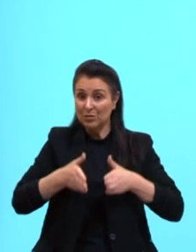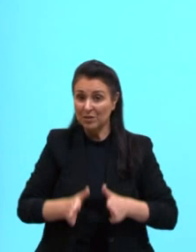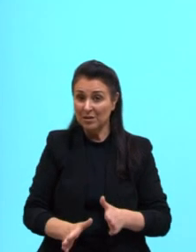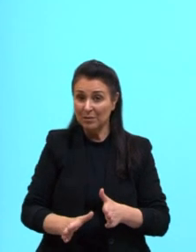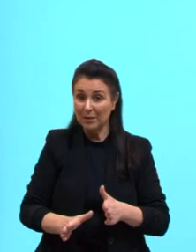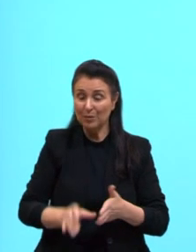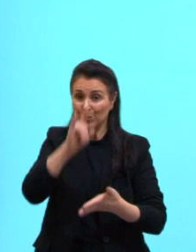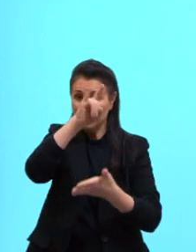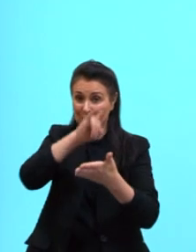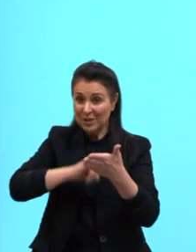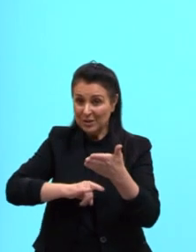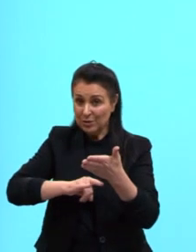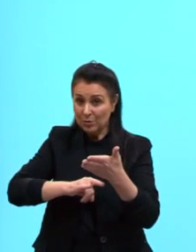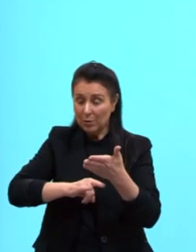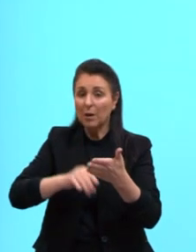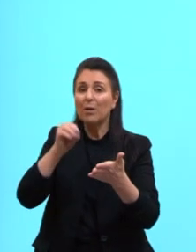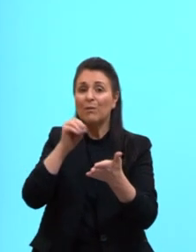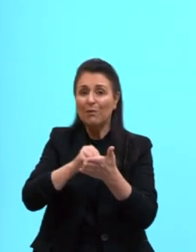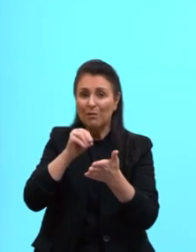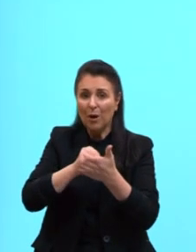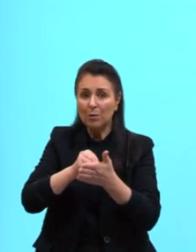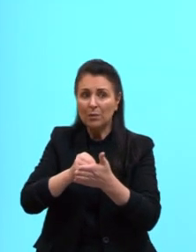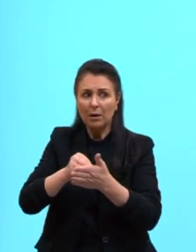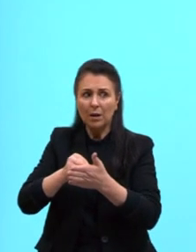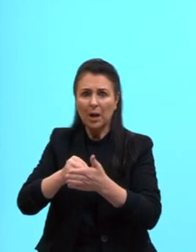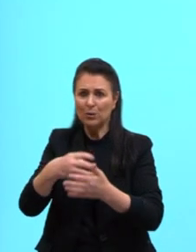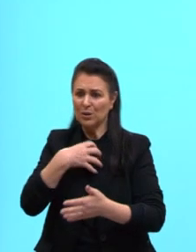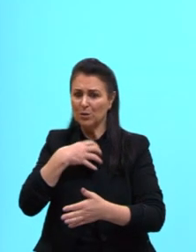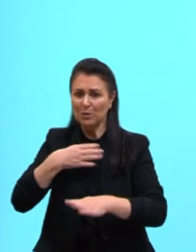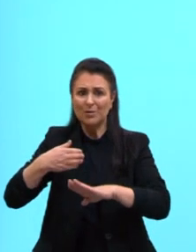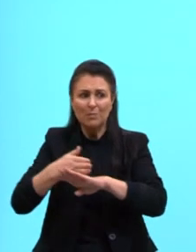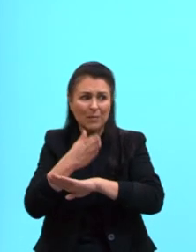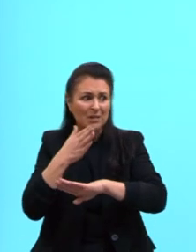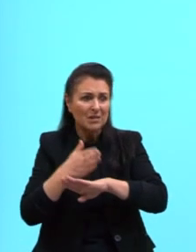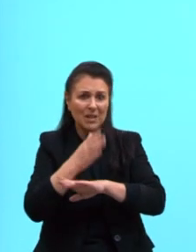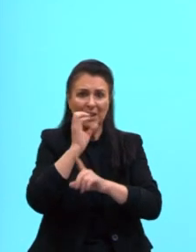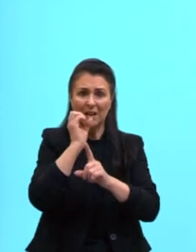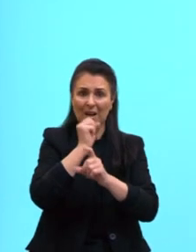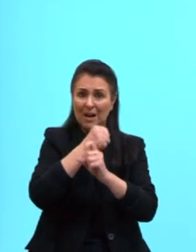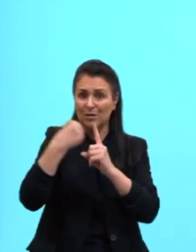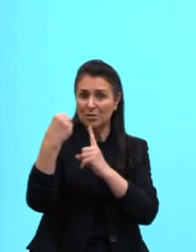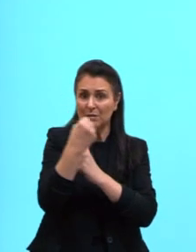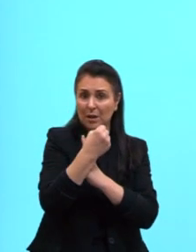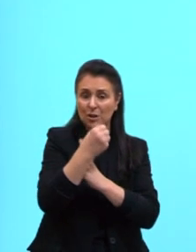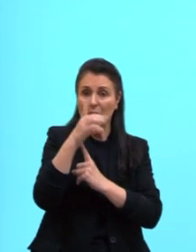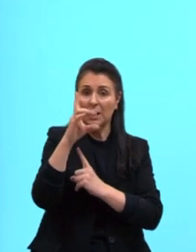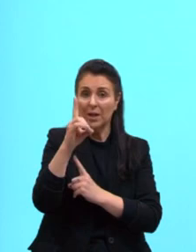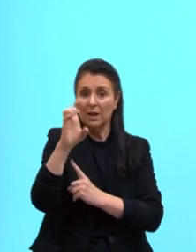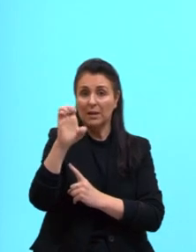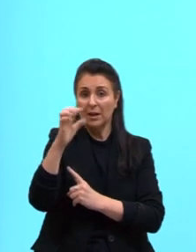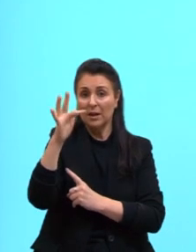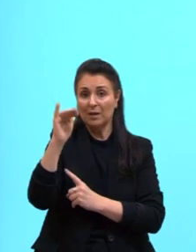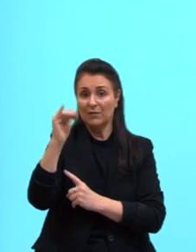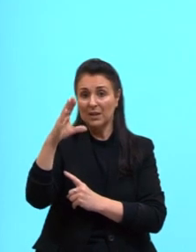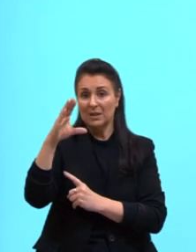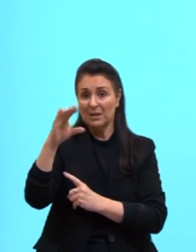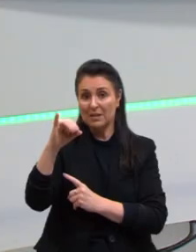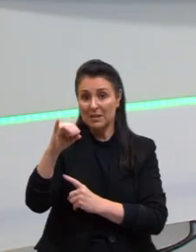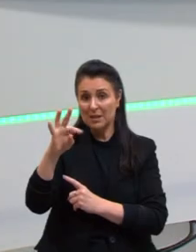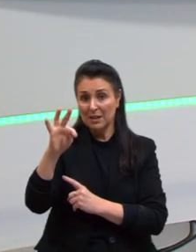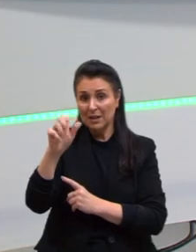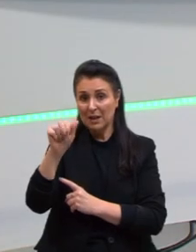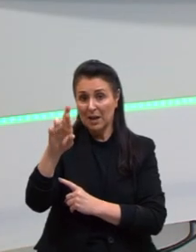persistente falta de pertencimento como cidadão brasileiro. Deficitário. Eu posso